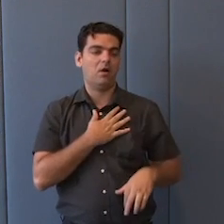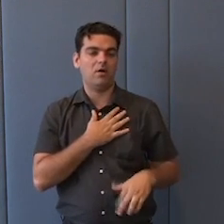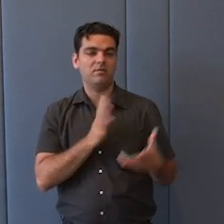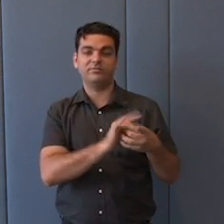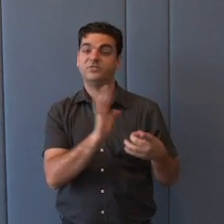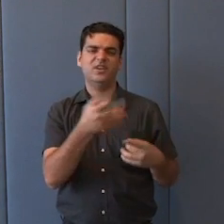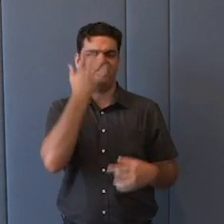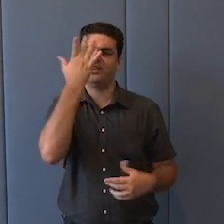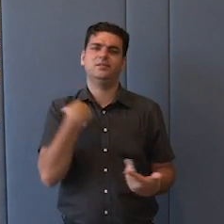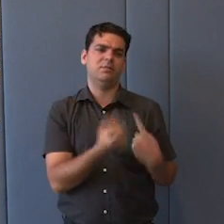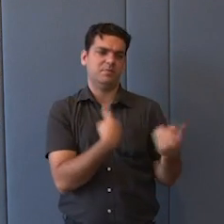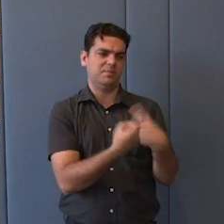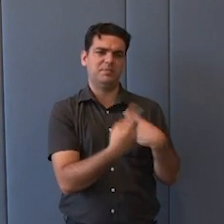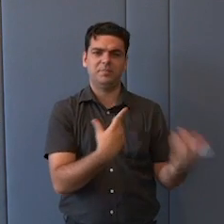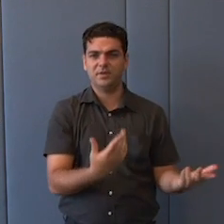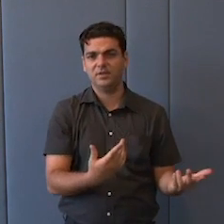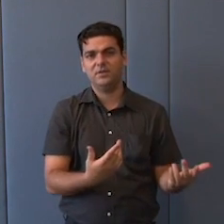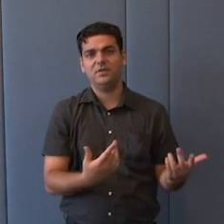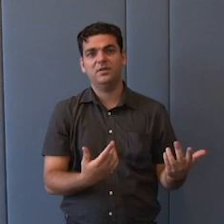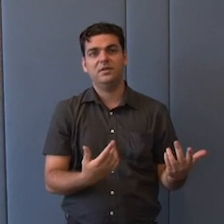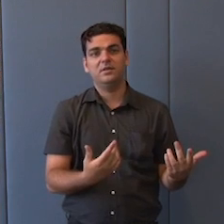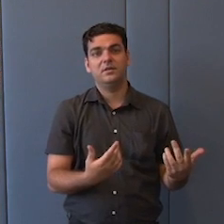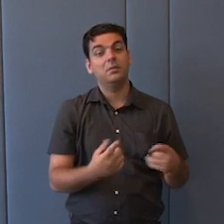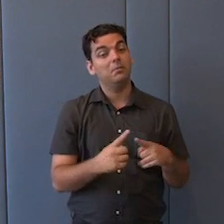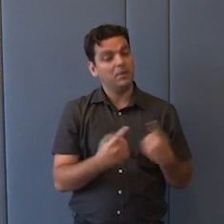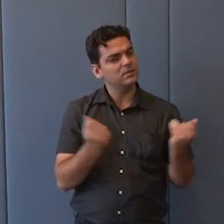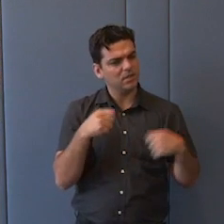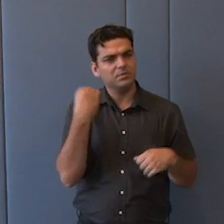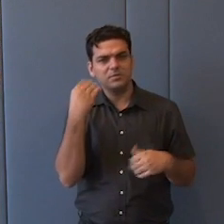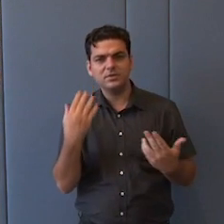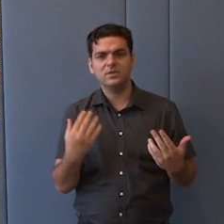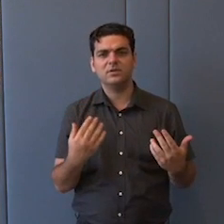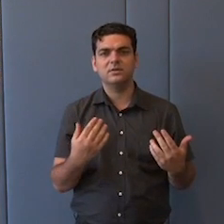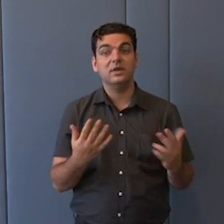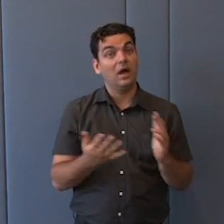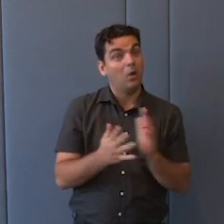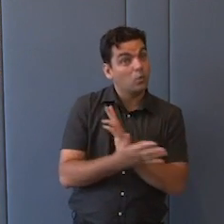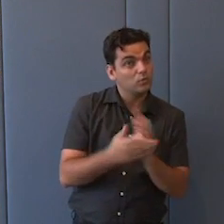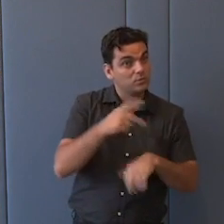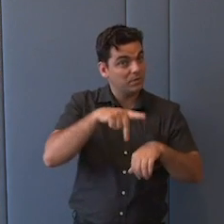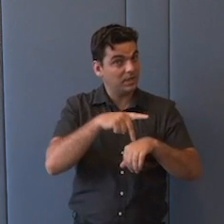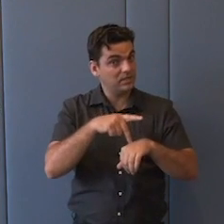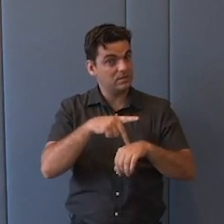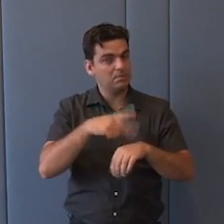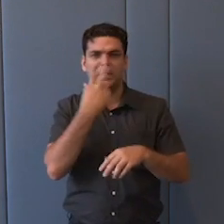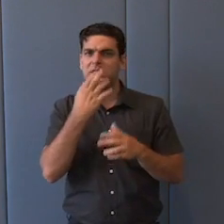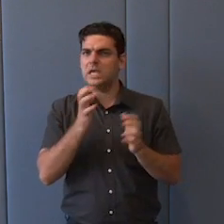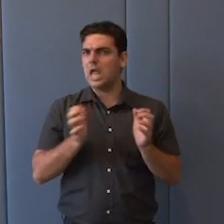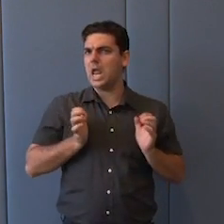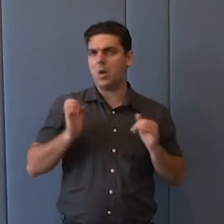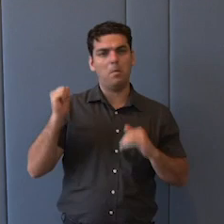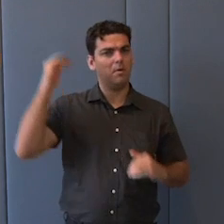sem esse reflexo de que você não pode aproveitar esse teto mais alto porque o outro está mais baixo, ou que esse teto pode depois